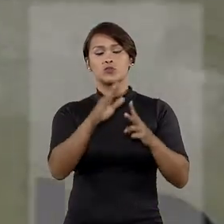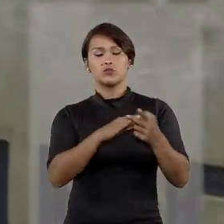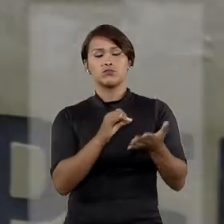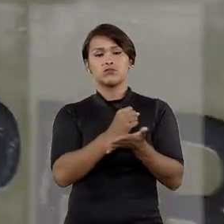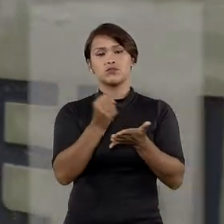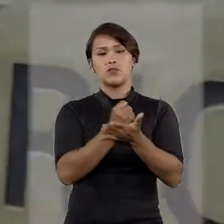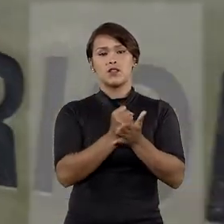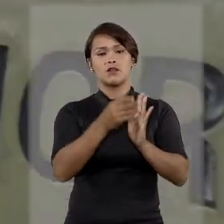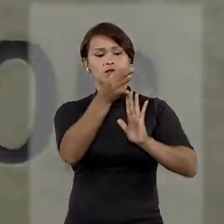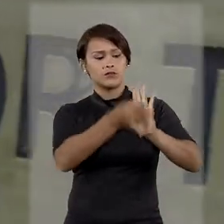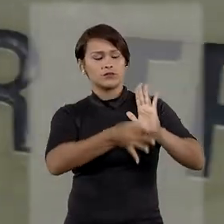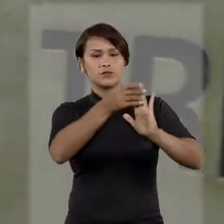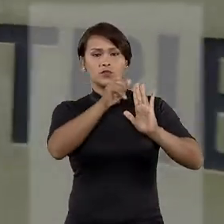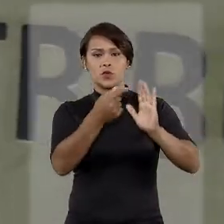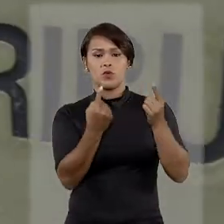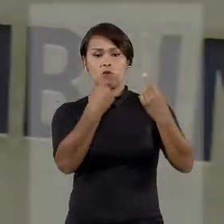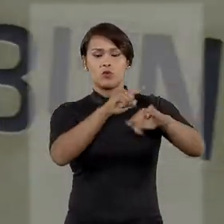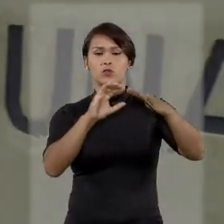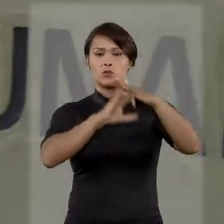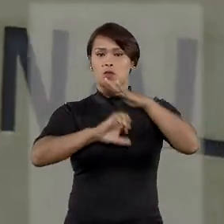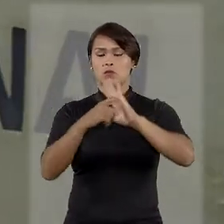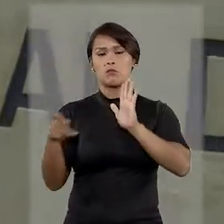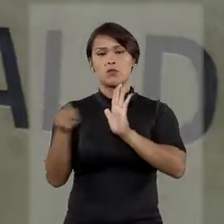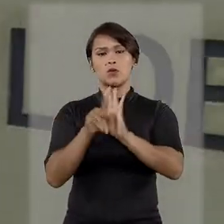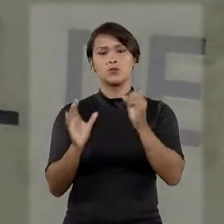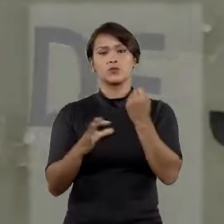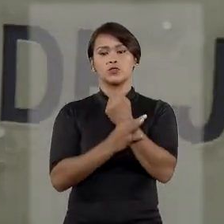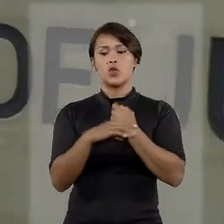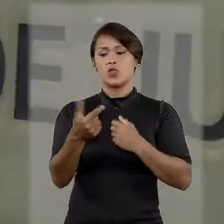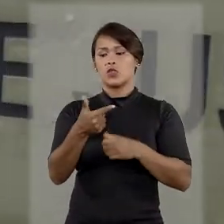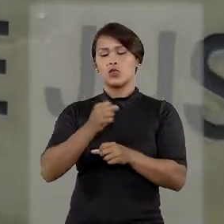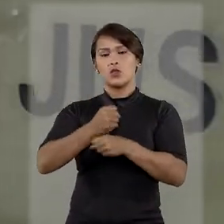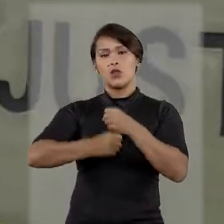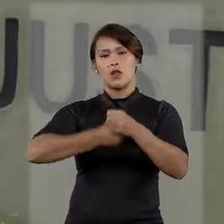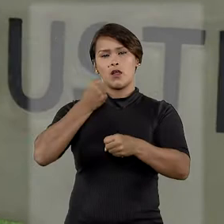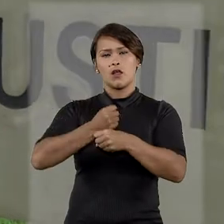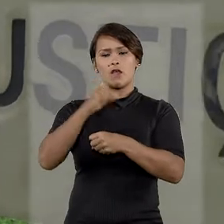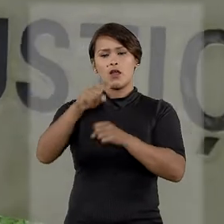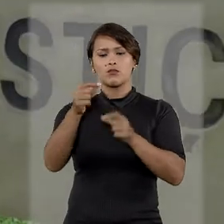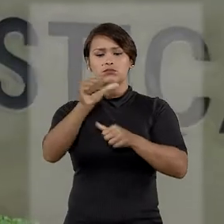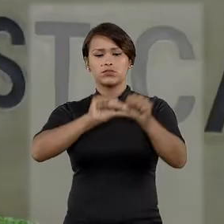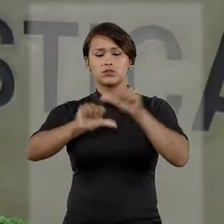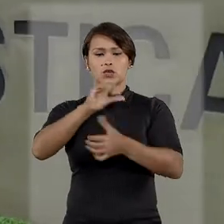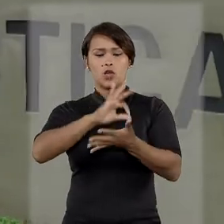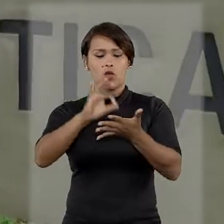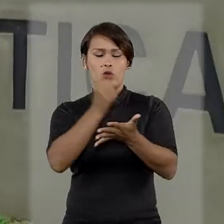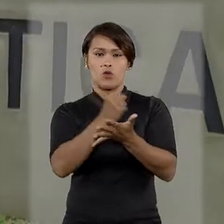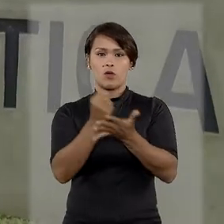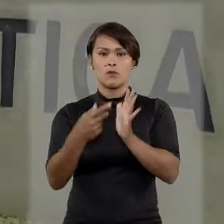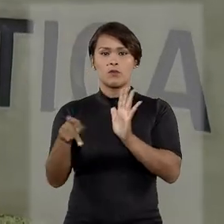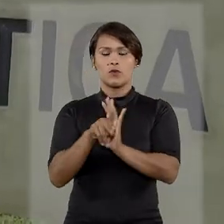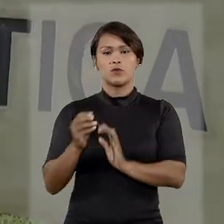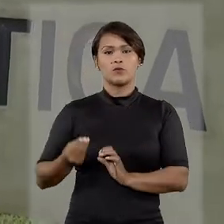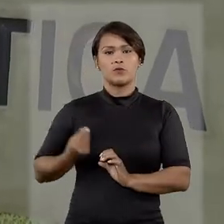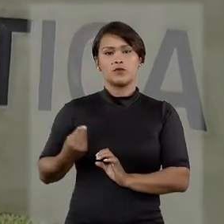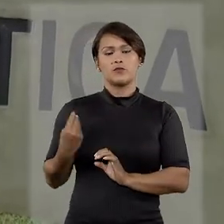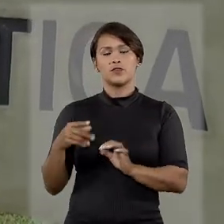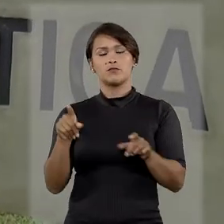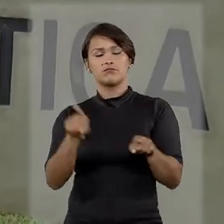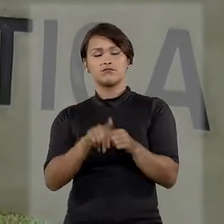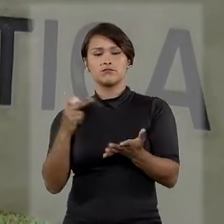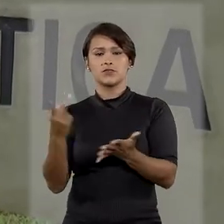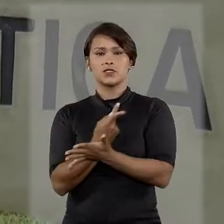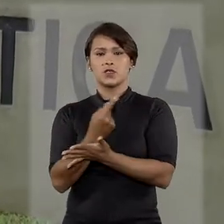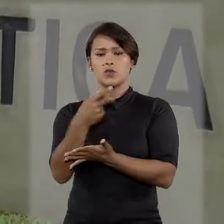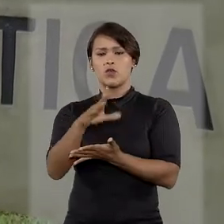segurados ajuizaram a ação contra uma companhia de seguros, dois anos após alterações no contrato de seguro de vida, que